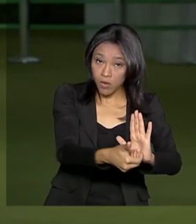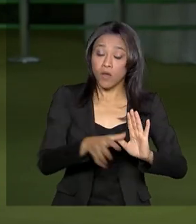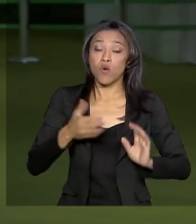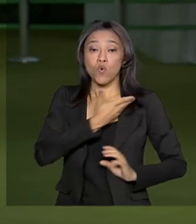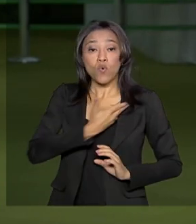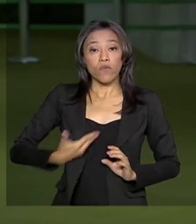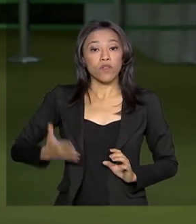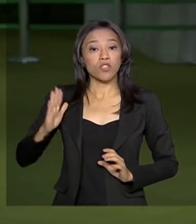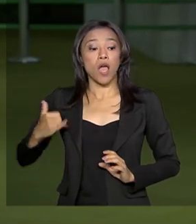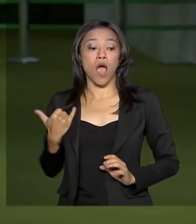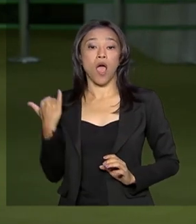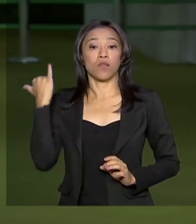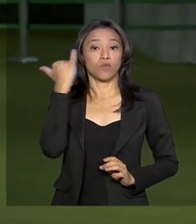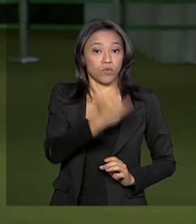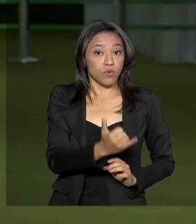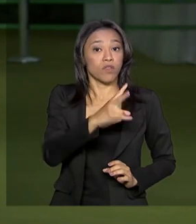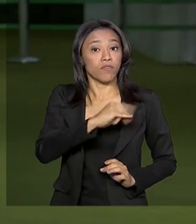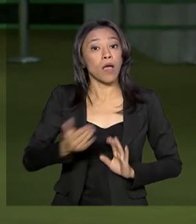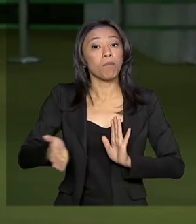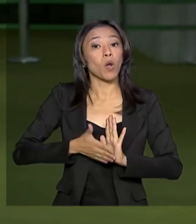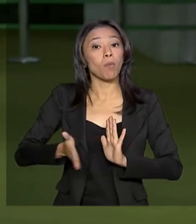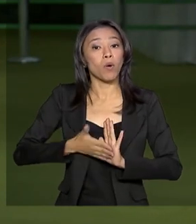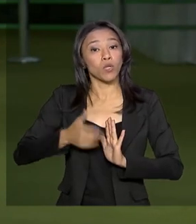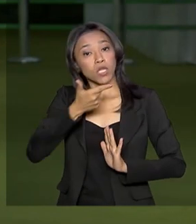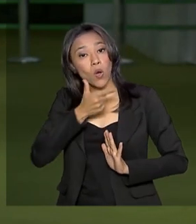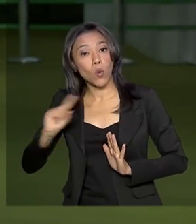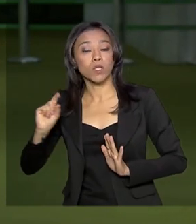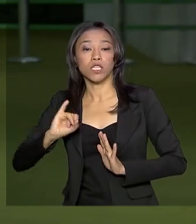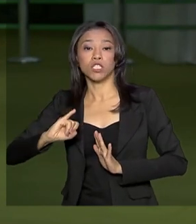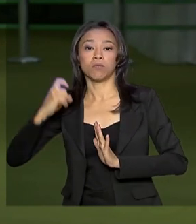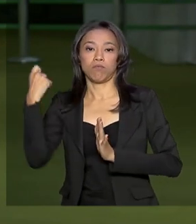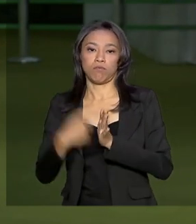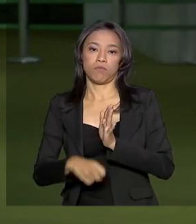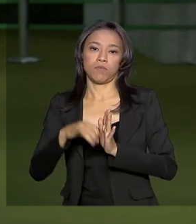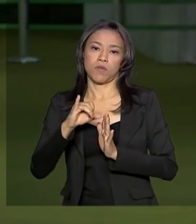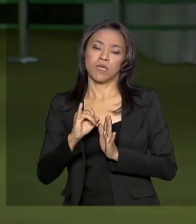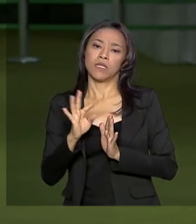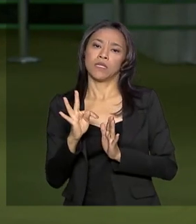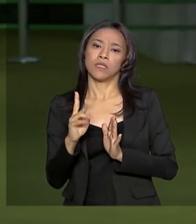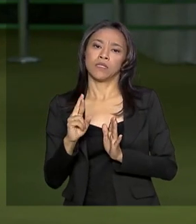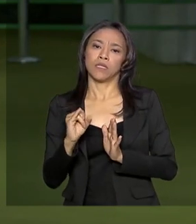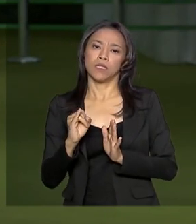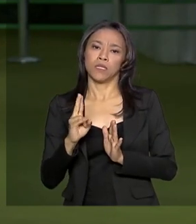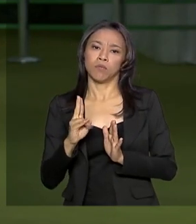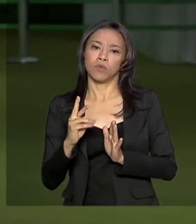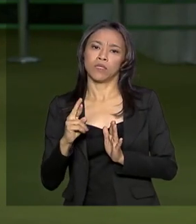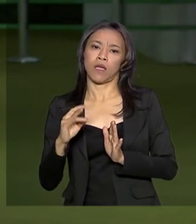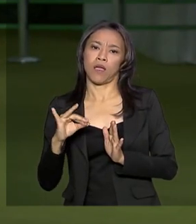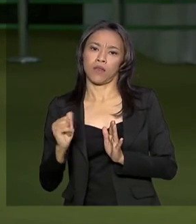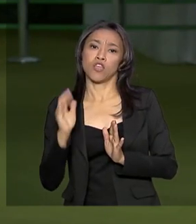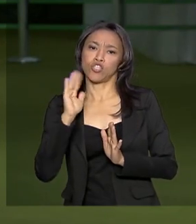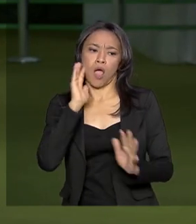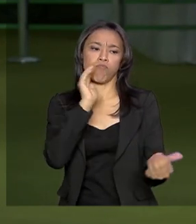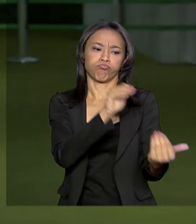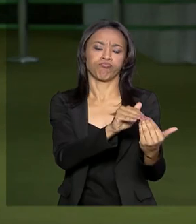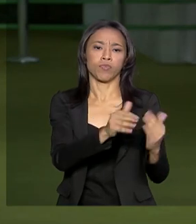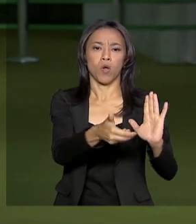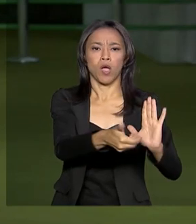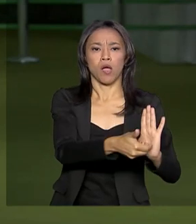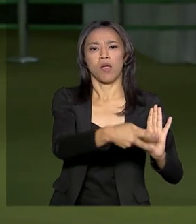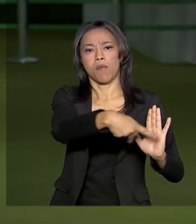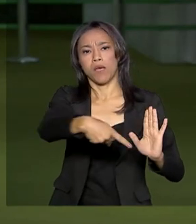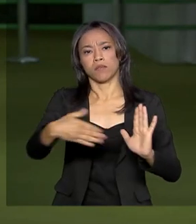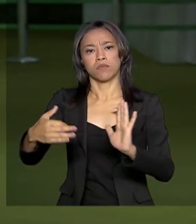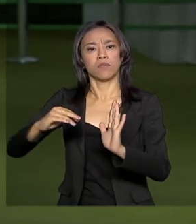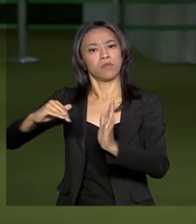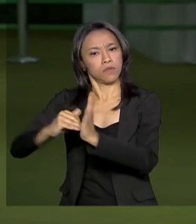anunciou que enviará a sua proposta de reforma tributária e fechou um acordo com os presidentes da Câmara e do Senado para que as